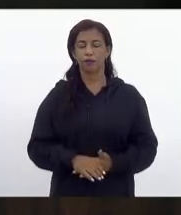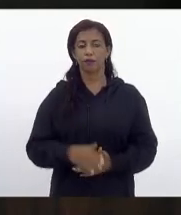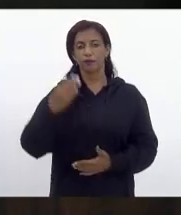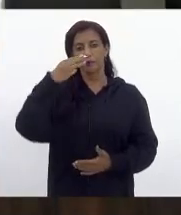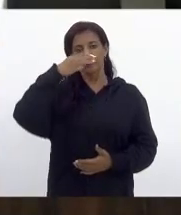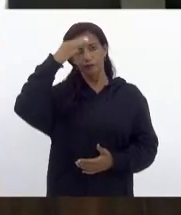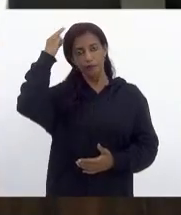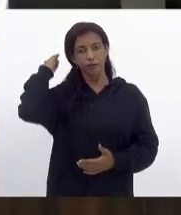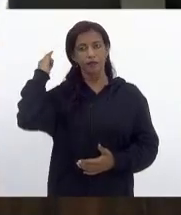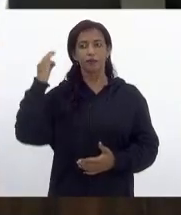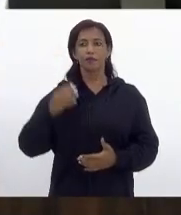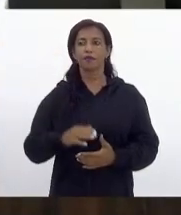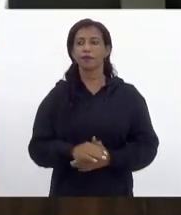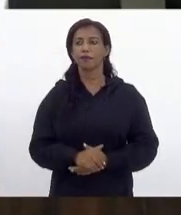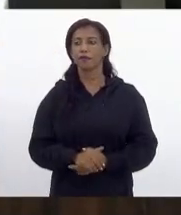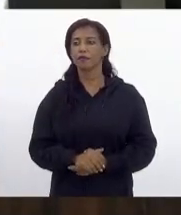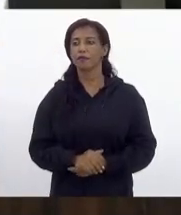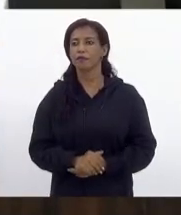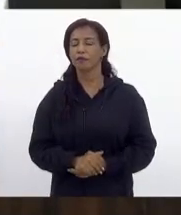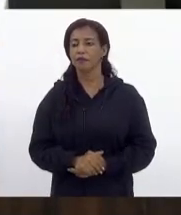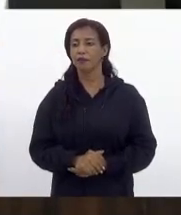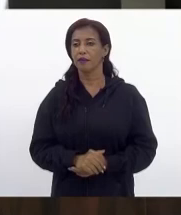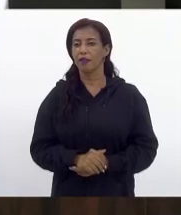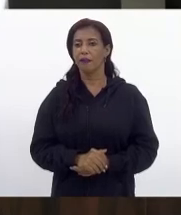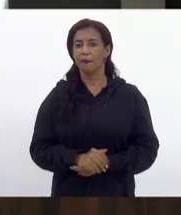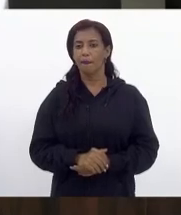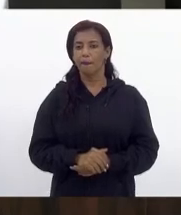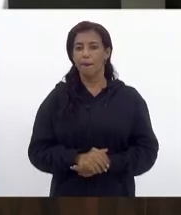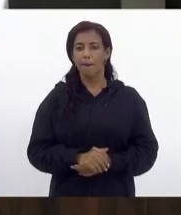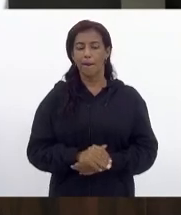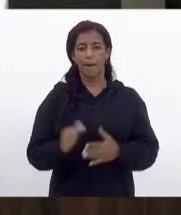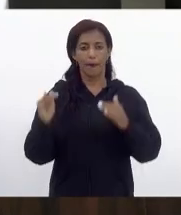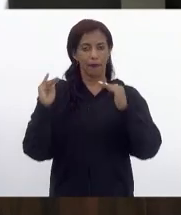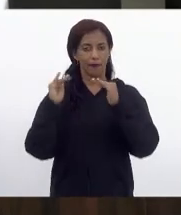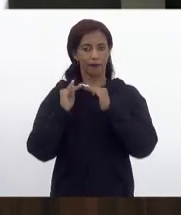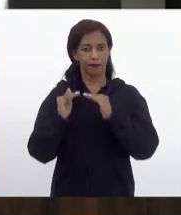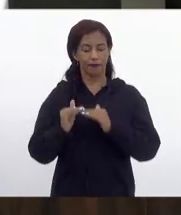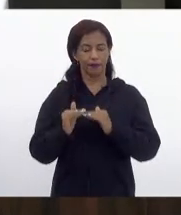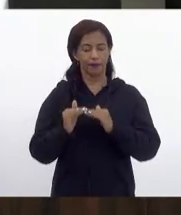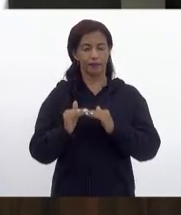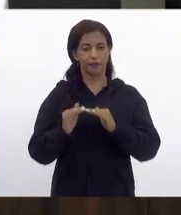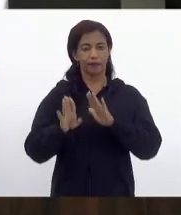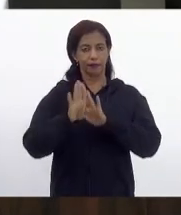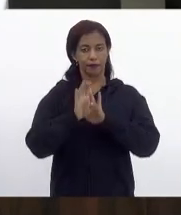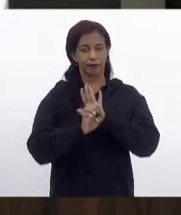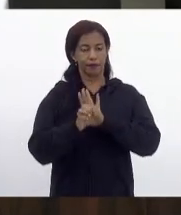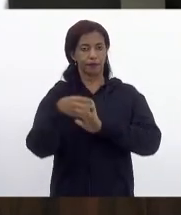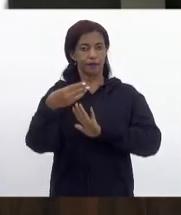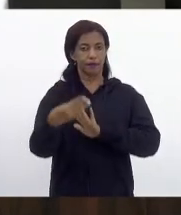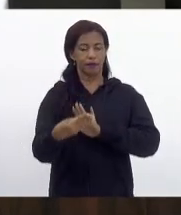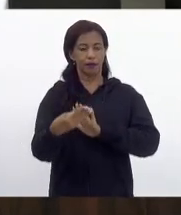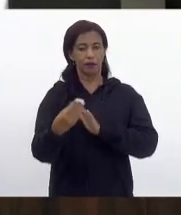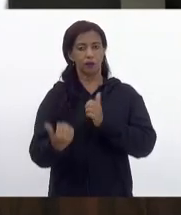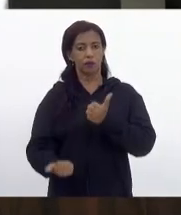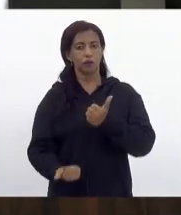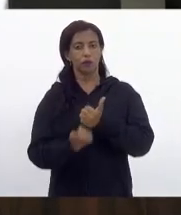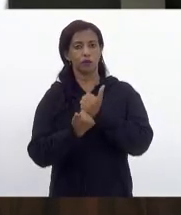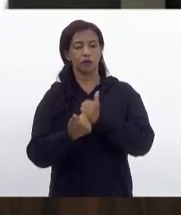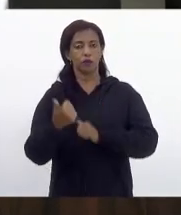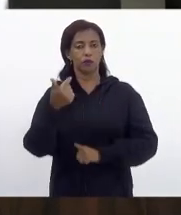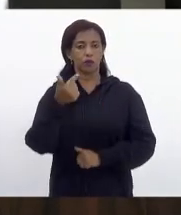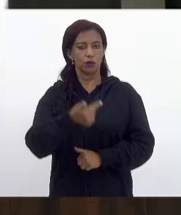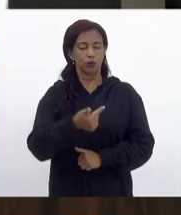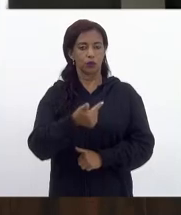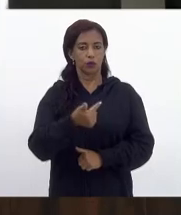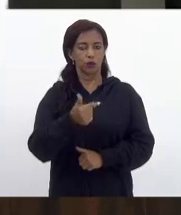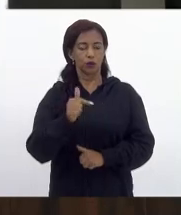Pacheco. Senhor presidente, pareceria favorável a emenda 3, favorável com sub-emenda aglutinativa as emendas 2